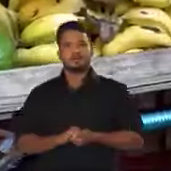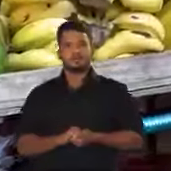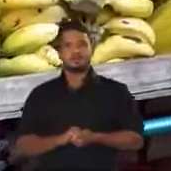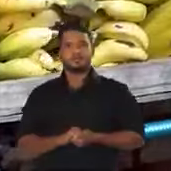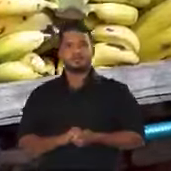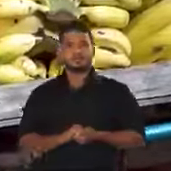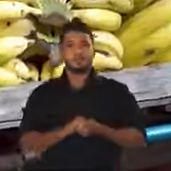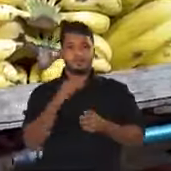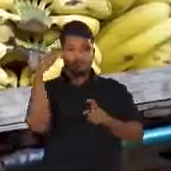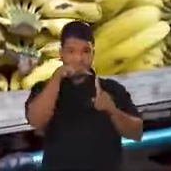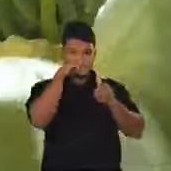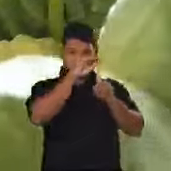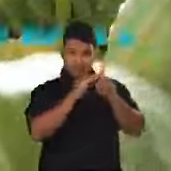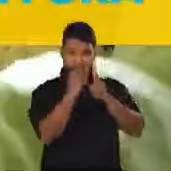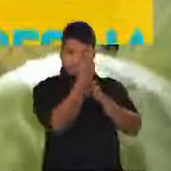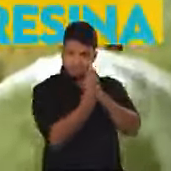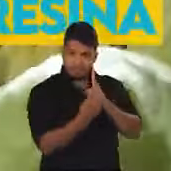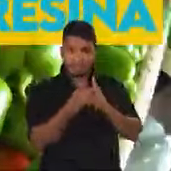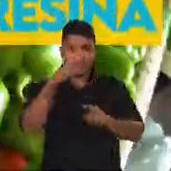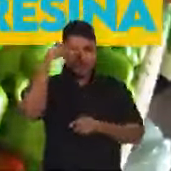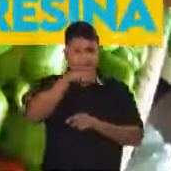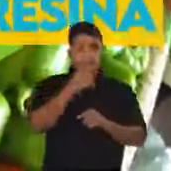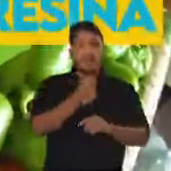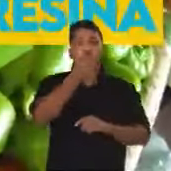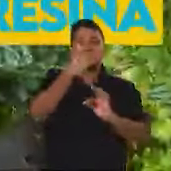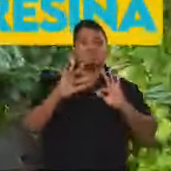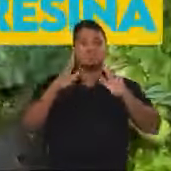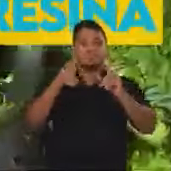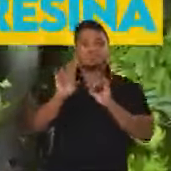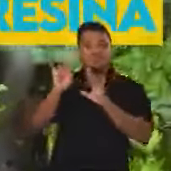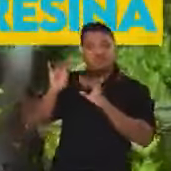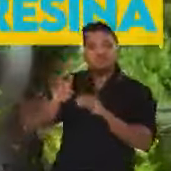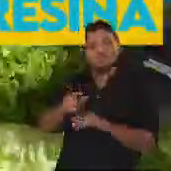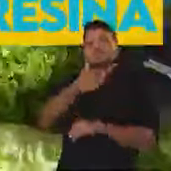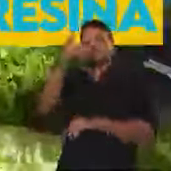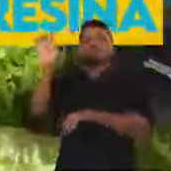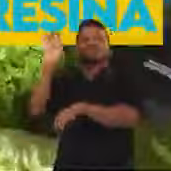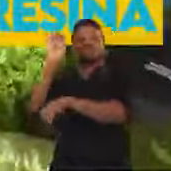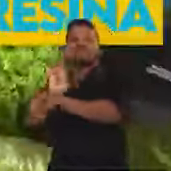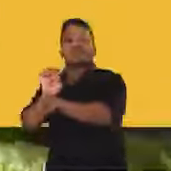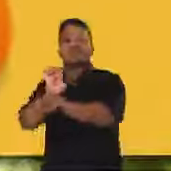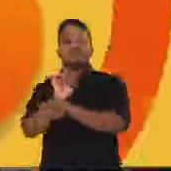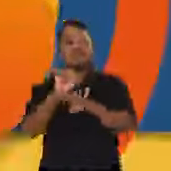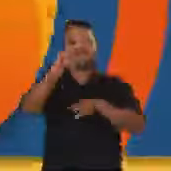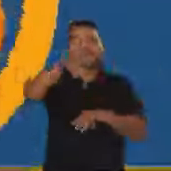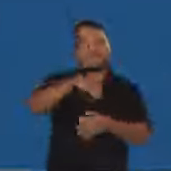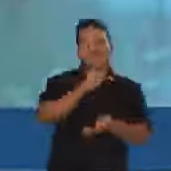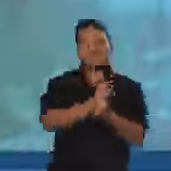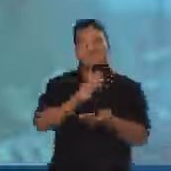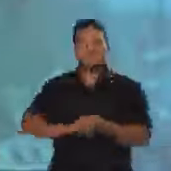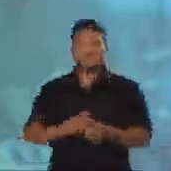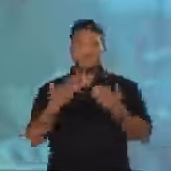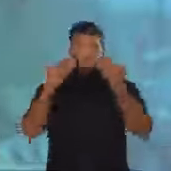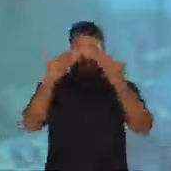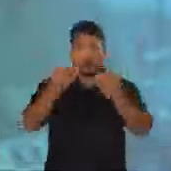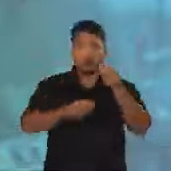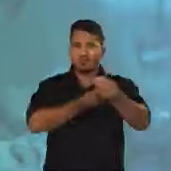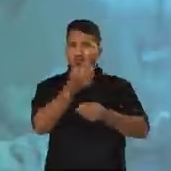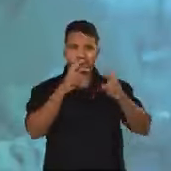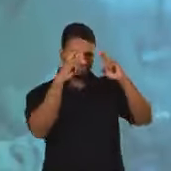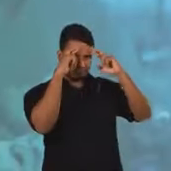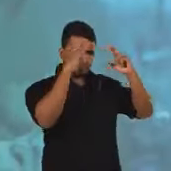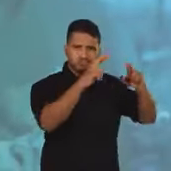Esta é a Ciasa, e aqui quase tudo que é vendido vem de fora de Teresina. Isso mostra o